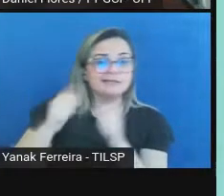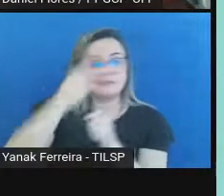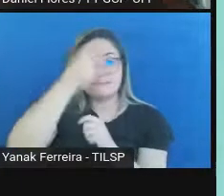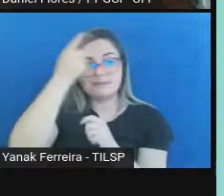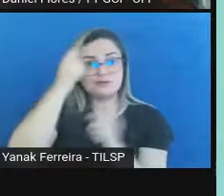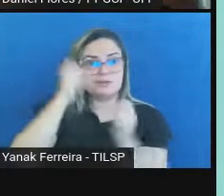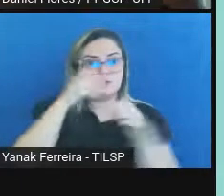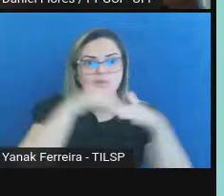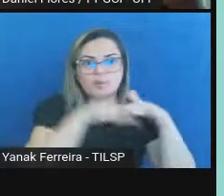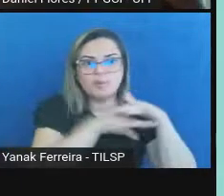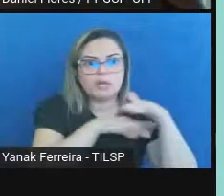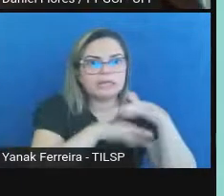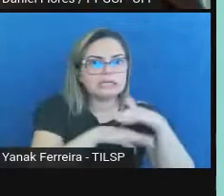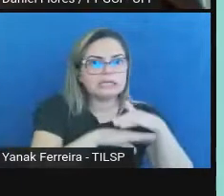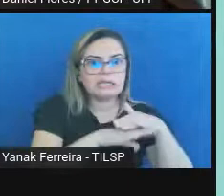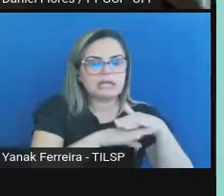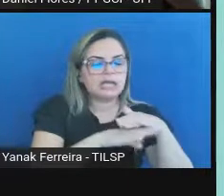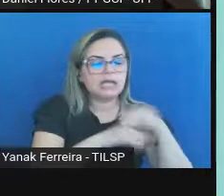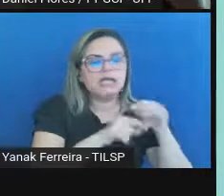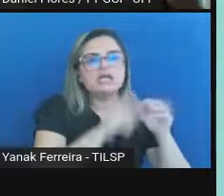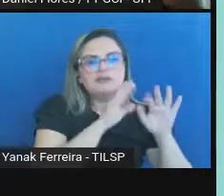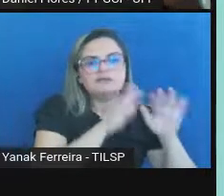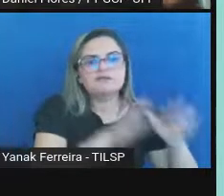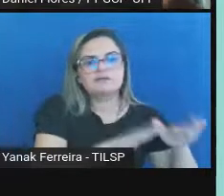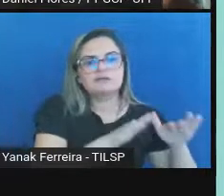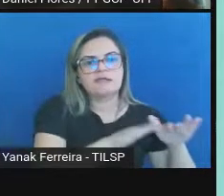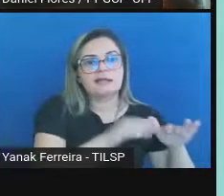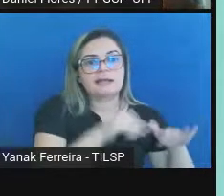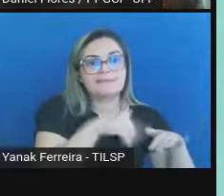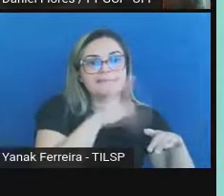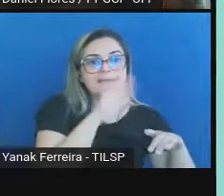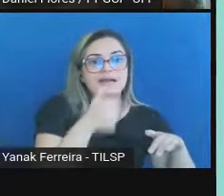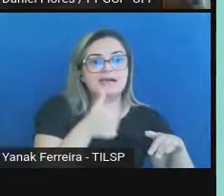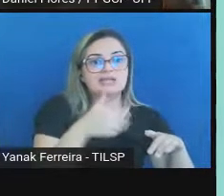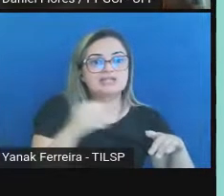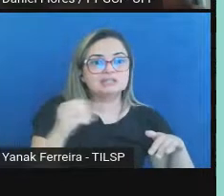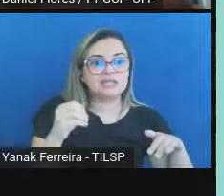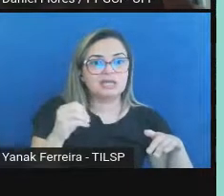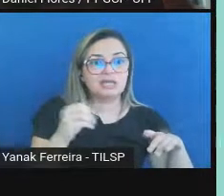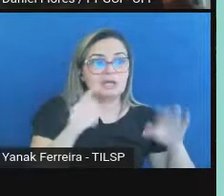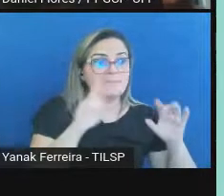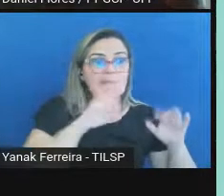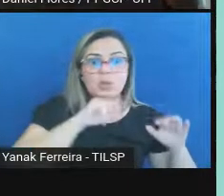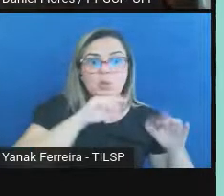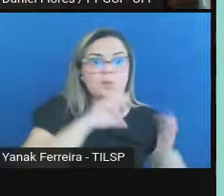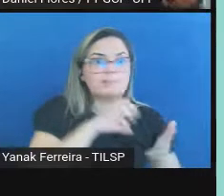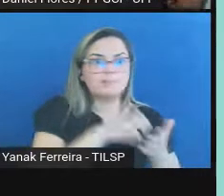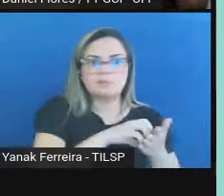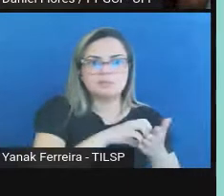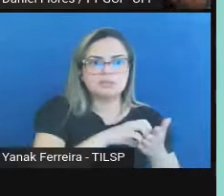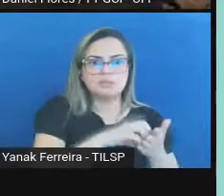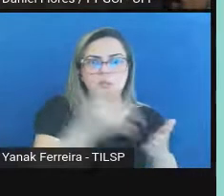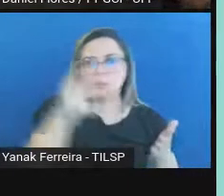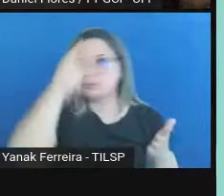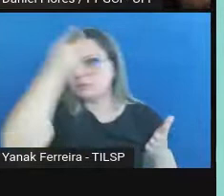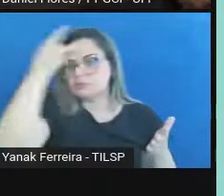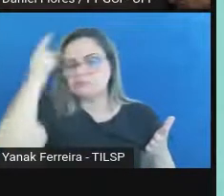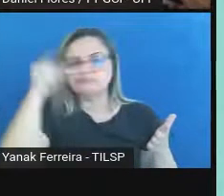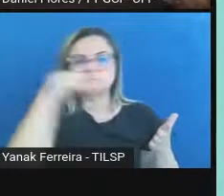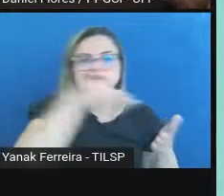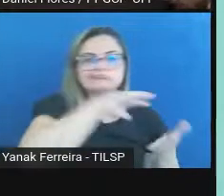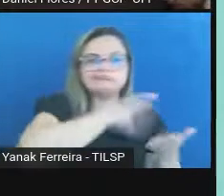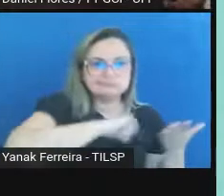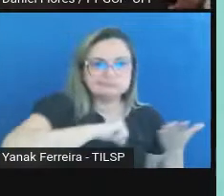anos, mas não é permanente, pode ser eliminado. Então, eu preciso de um ambiente